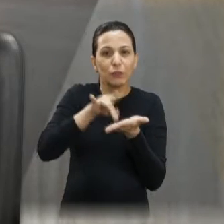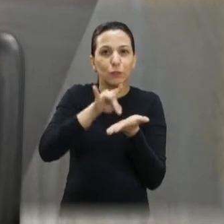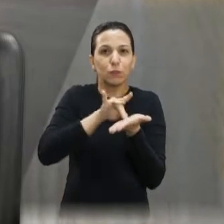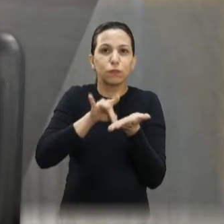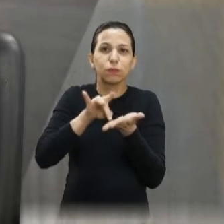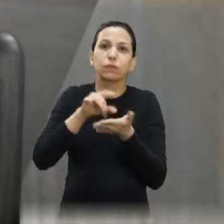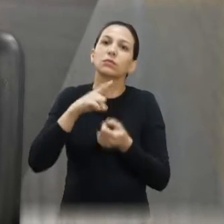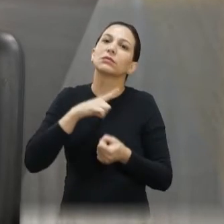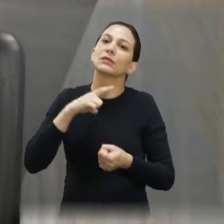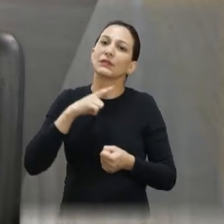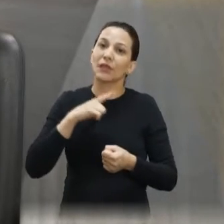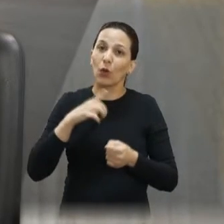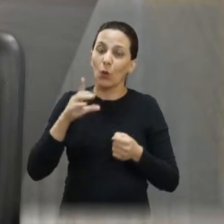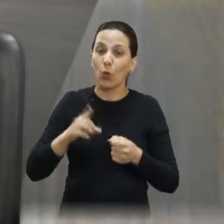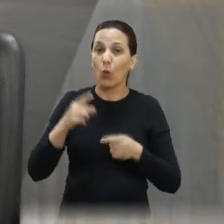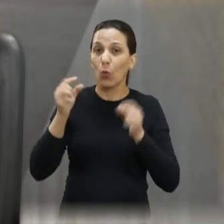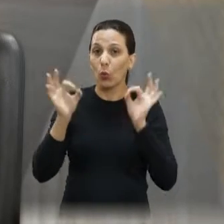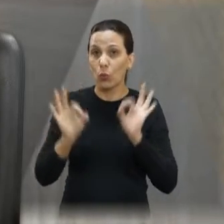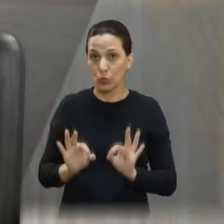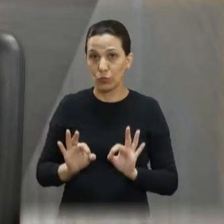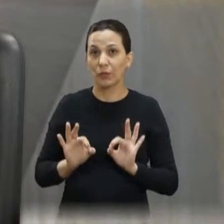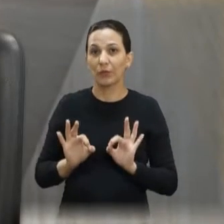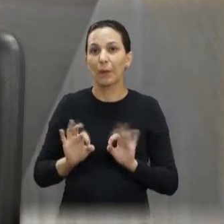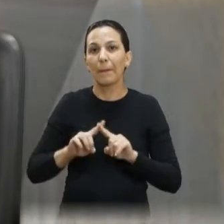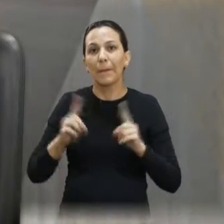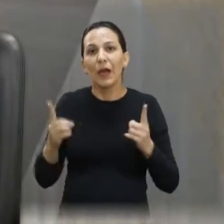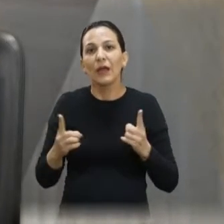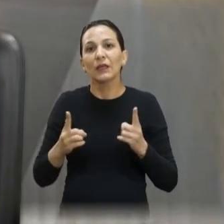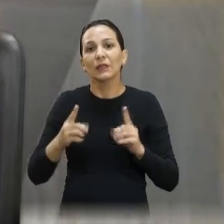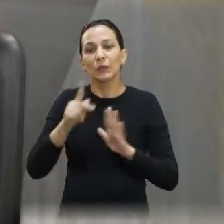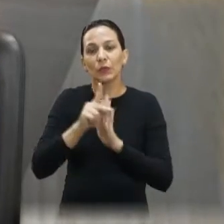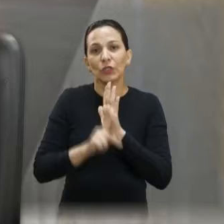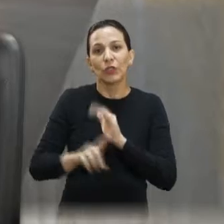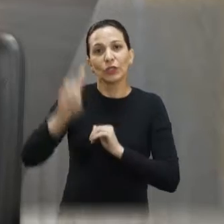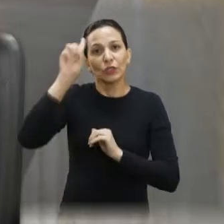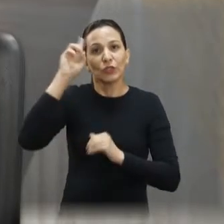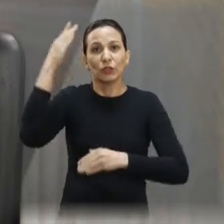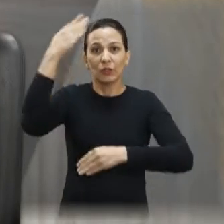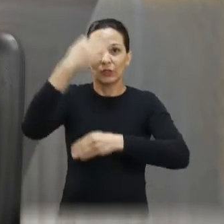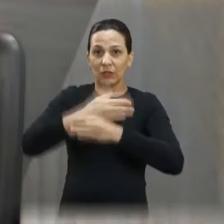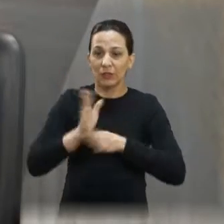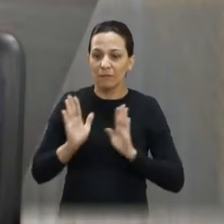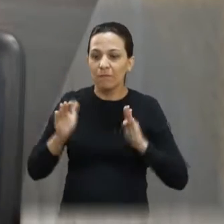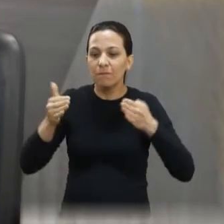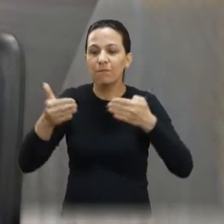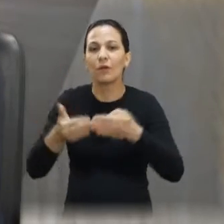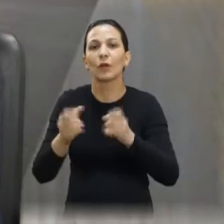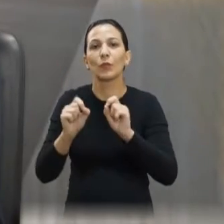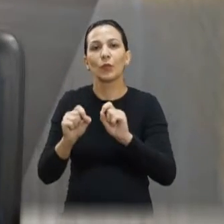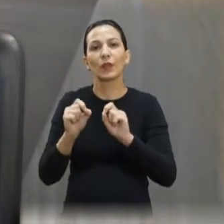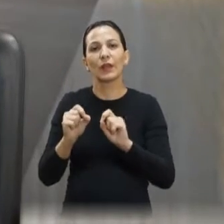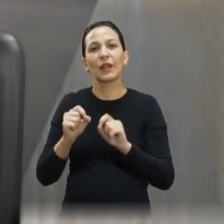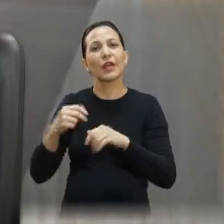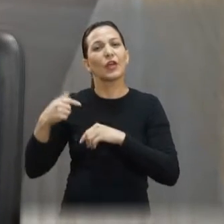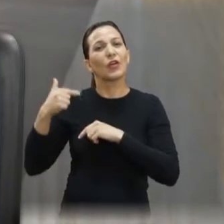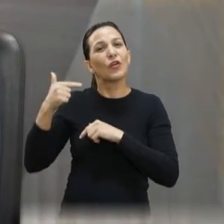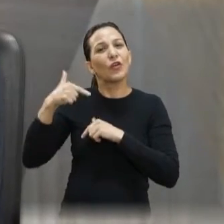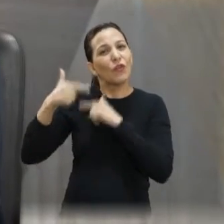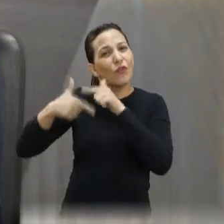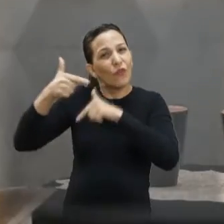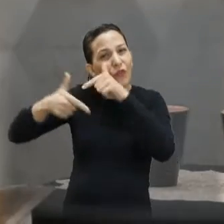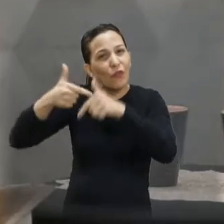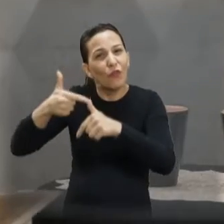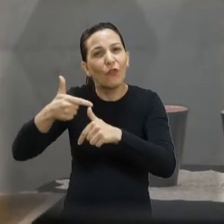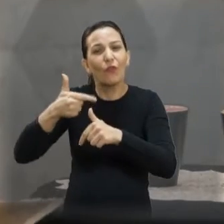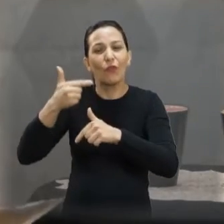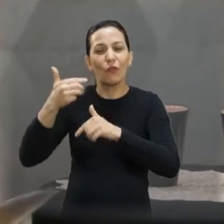projeto do Dia do Taxista eu fiz em consideração que os mesmos taxistas continuam trabalhando na cidade, são hereditários de famílias, de pai